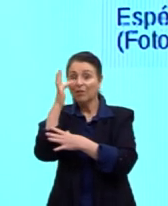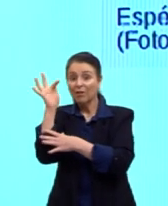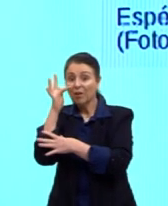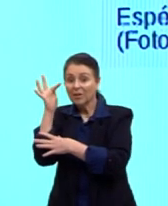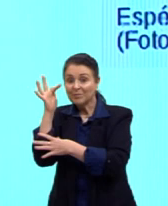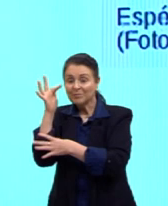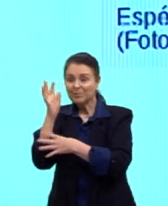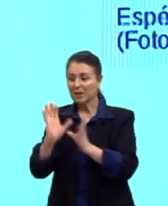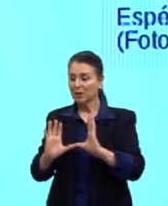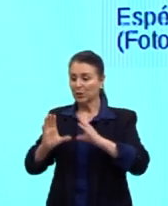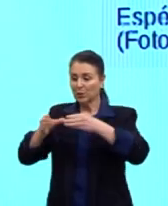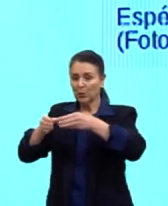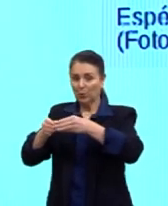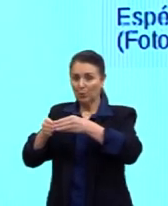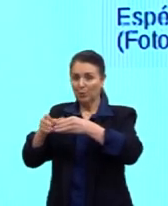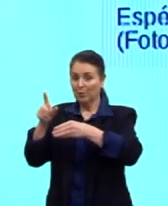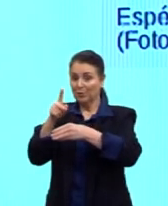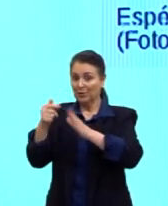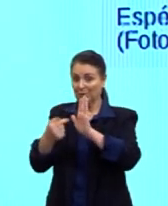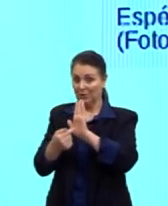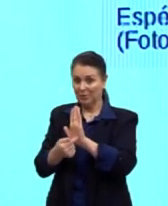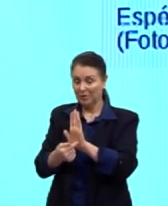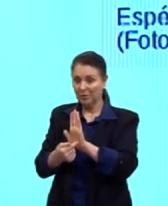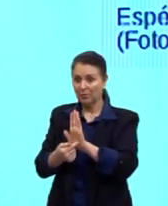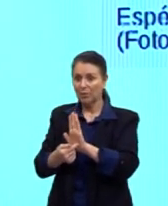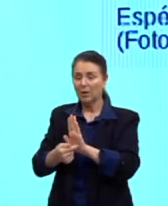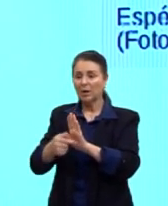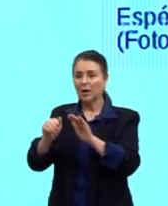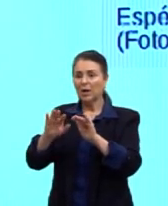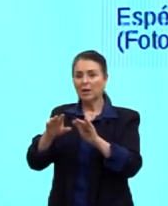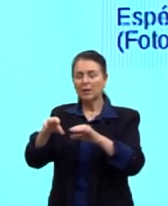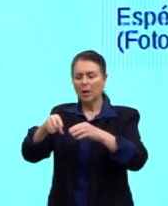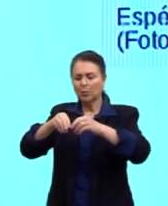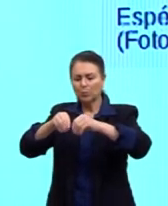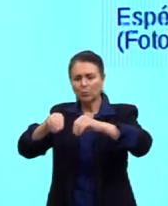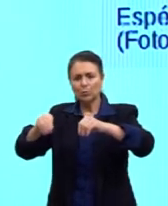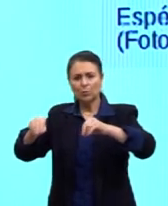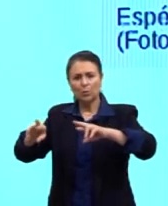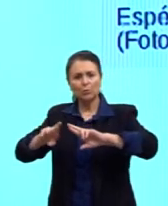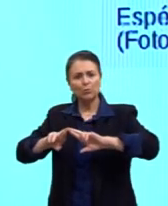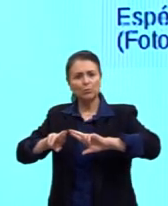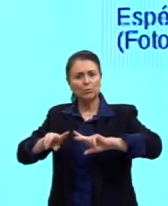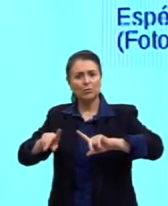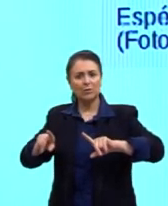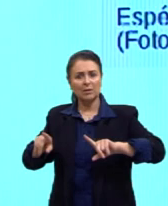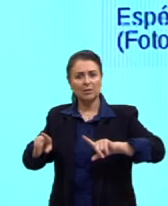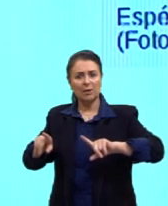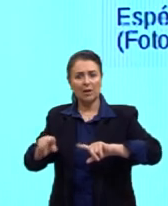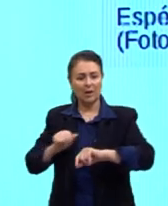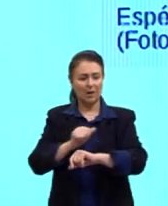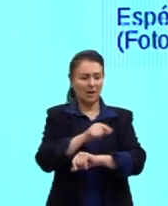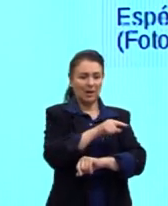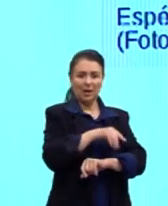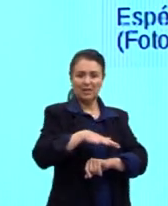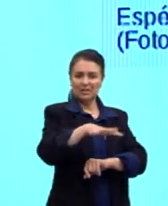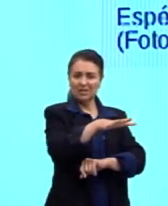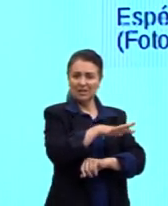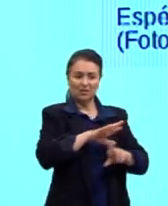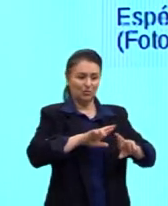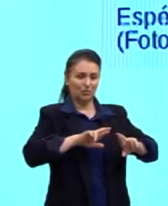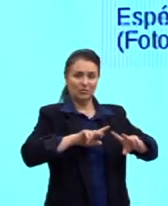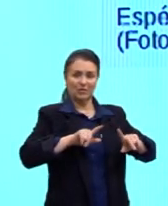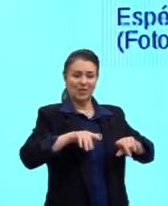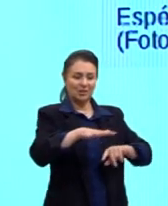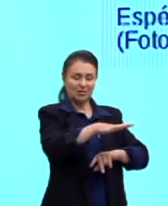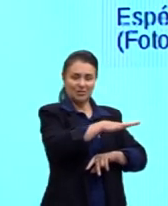esse grupo aqui, ele está vivendo, ó, numa parte que o solo tem resíduos minérios, contaminados. e aqui,